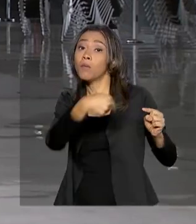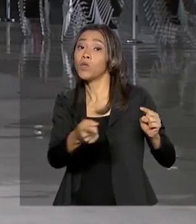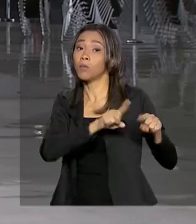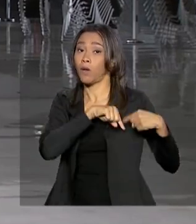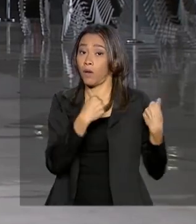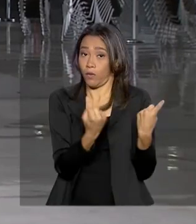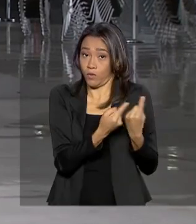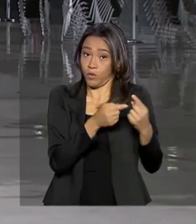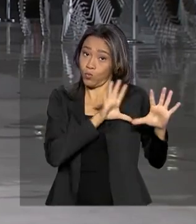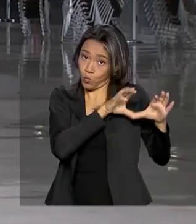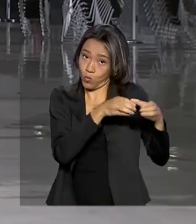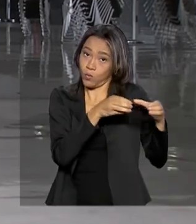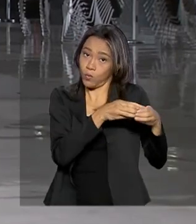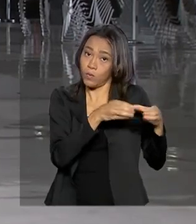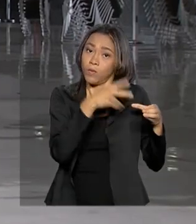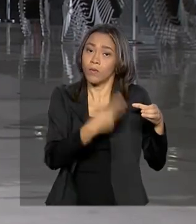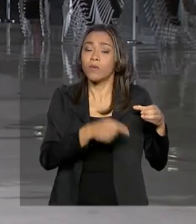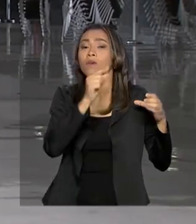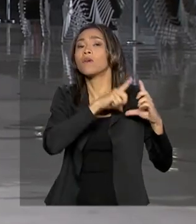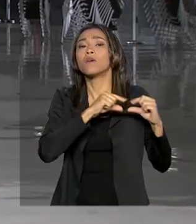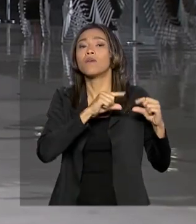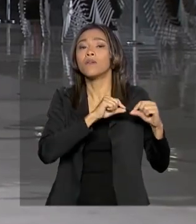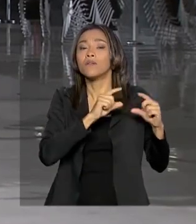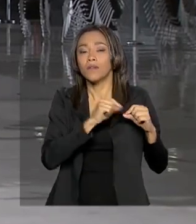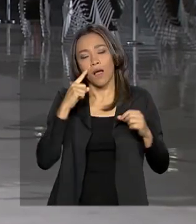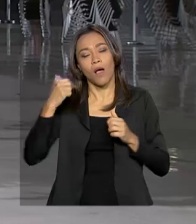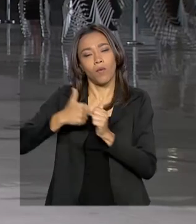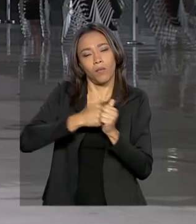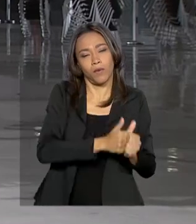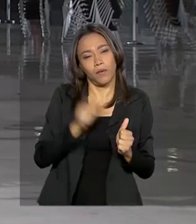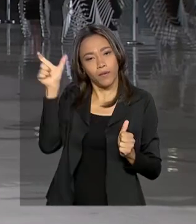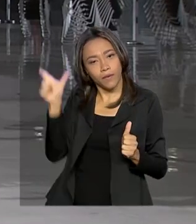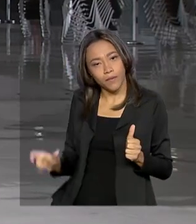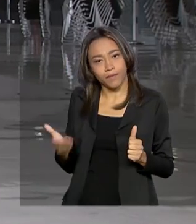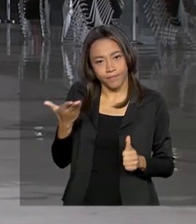Brasília. A repórter Gabriela Noronha acompanhou.